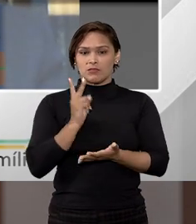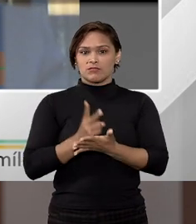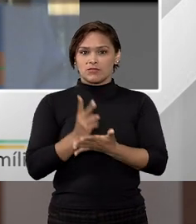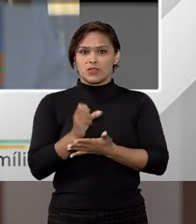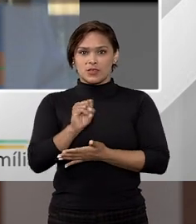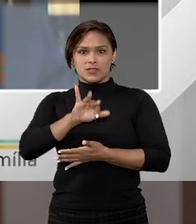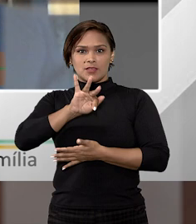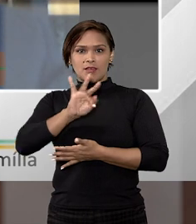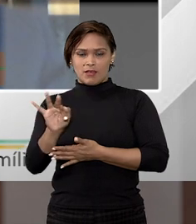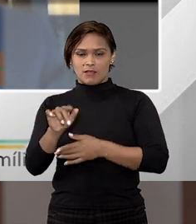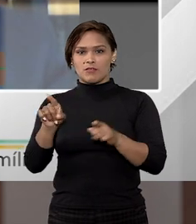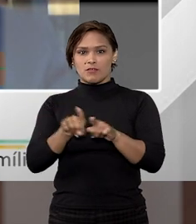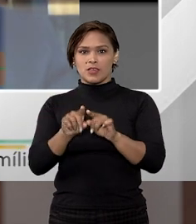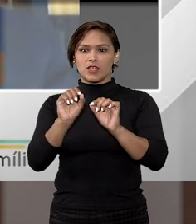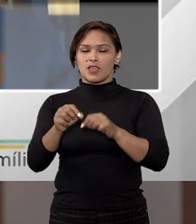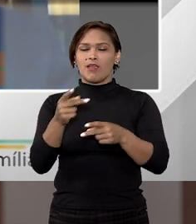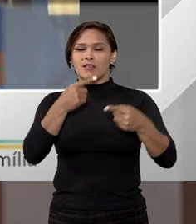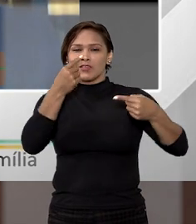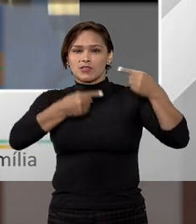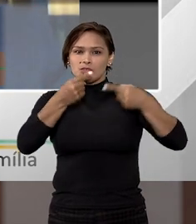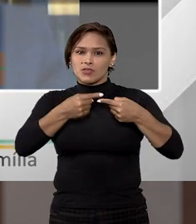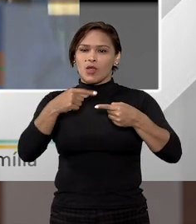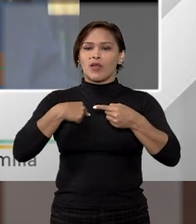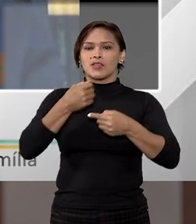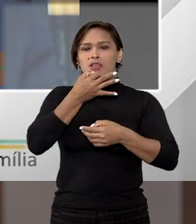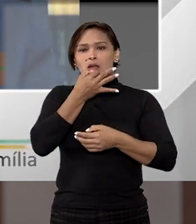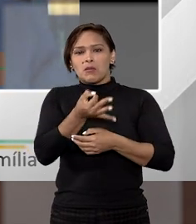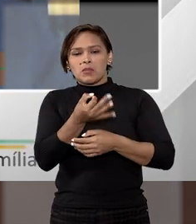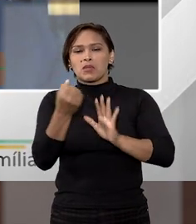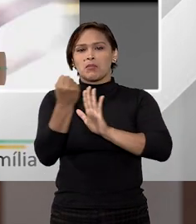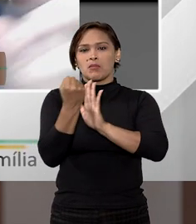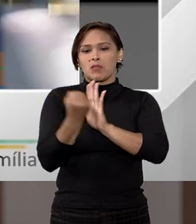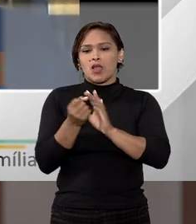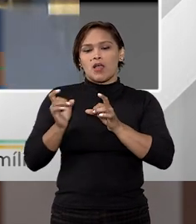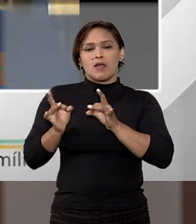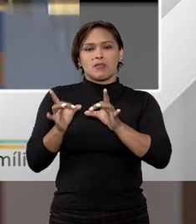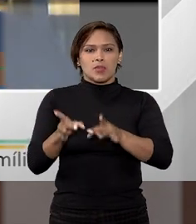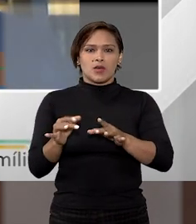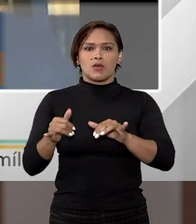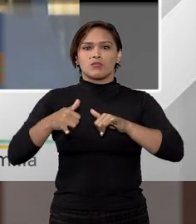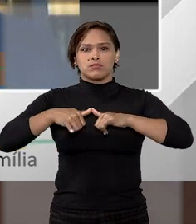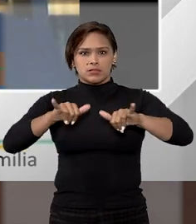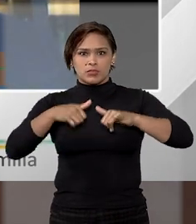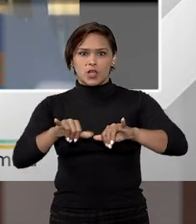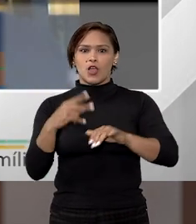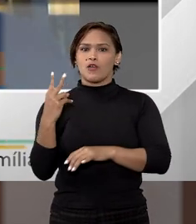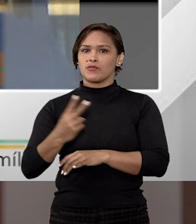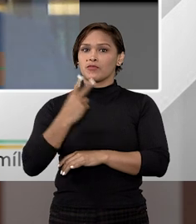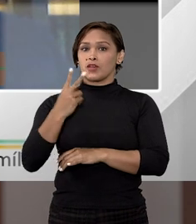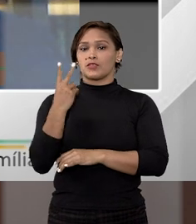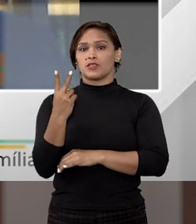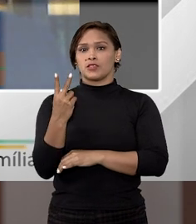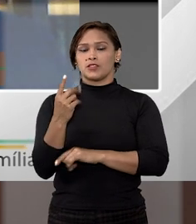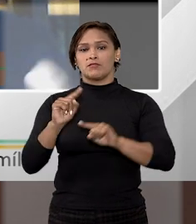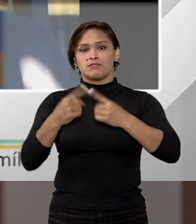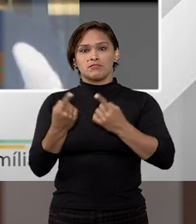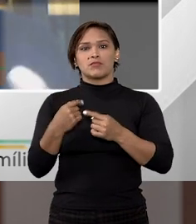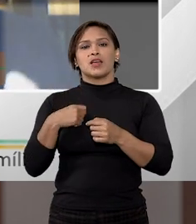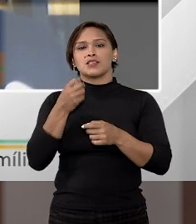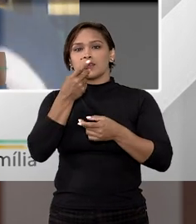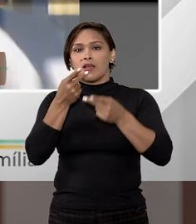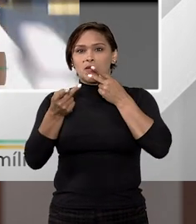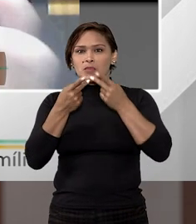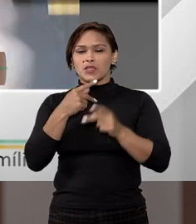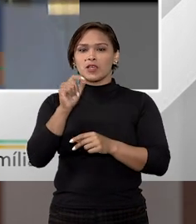prevaleceu no STF, e aí, escute-se, se é um argumento mercadológico ou se é um argumento valorativo, mas é o